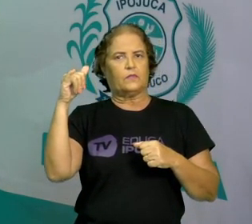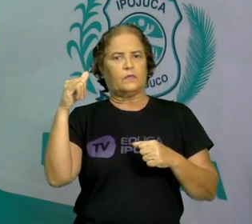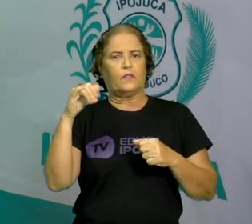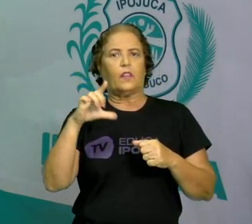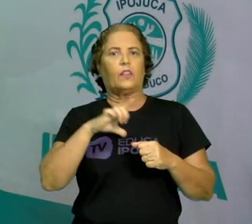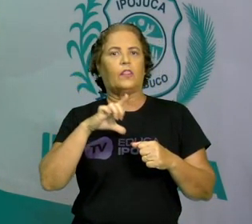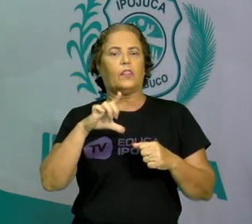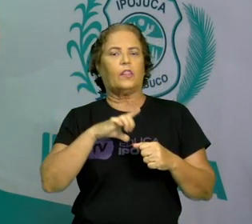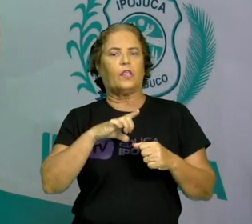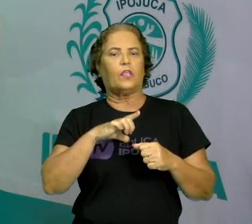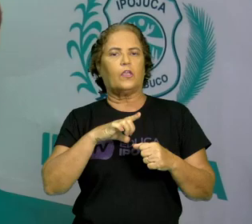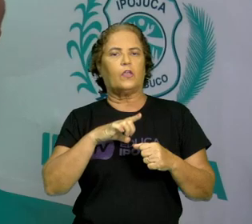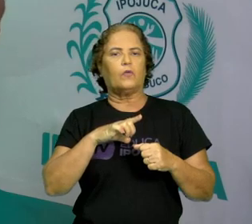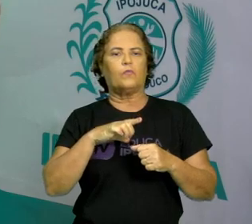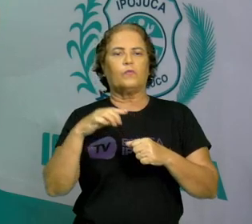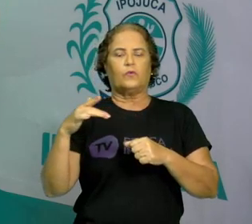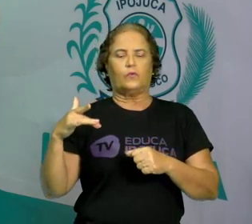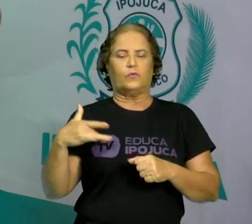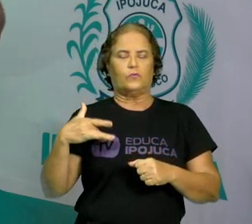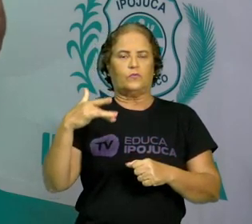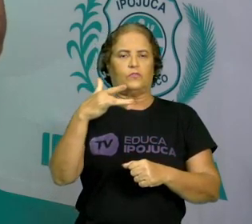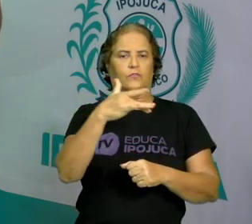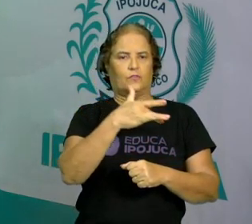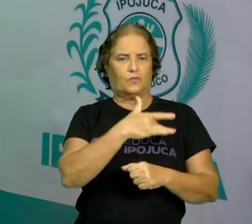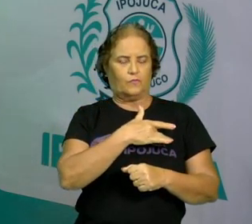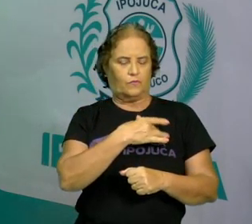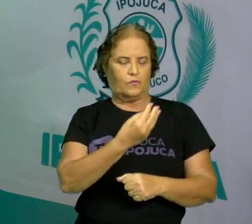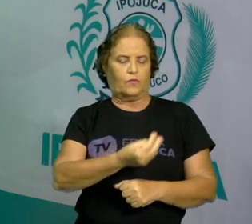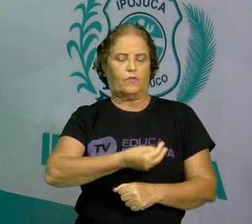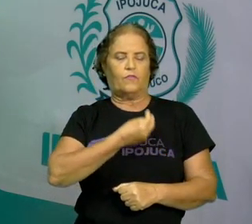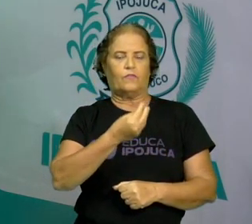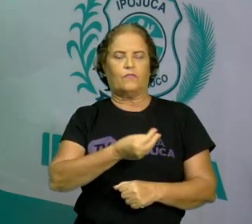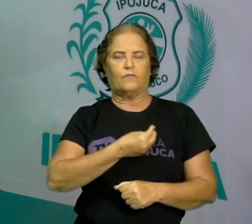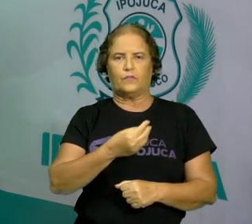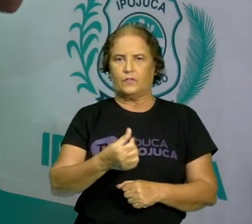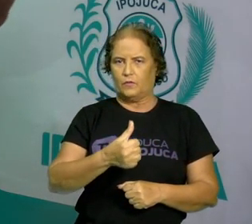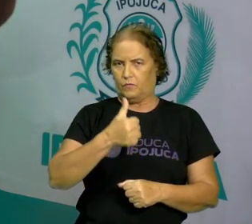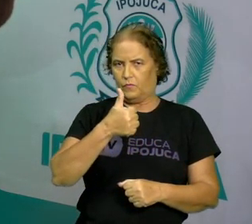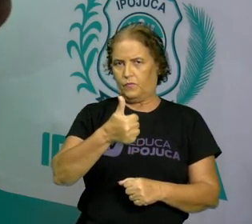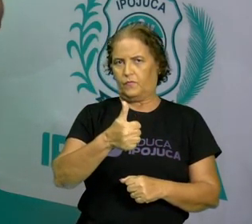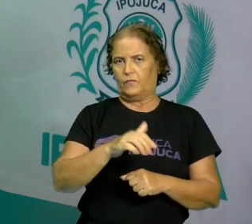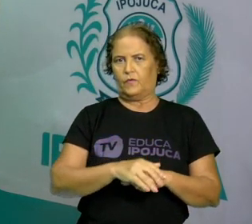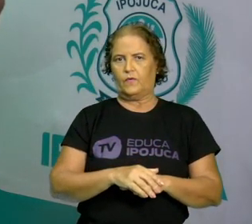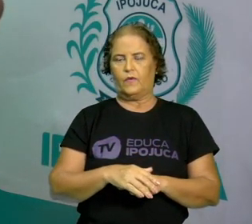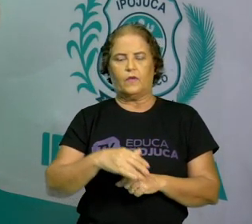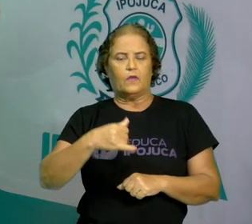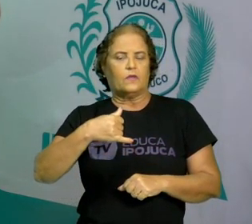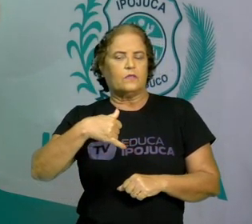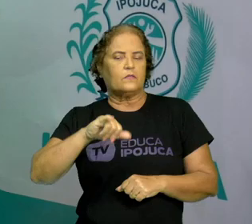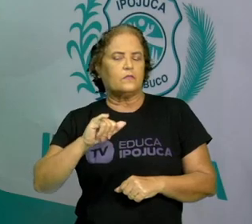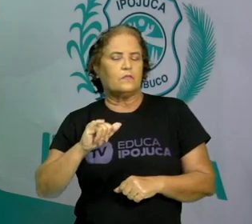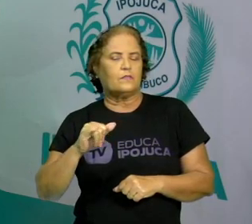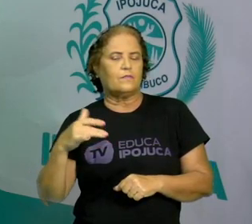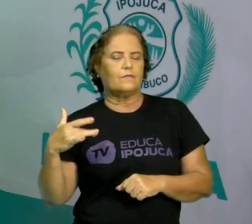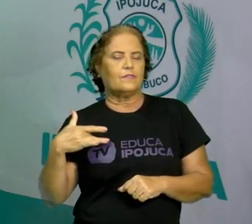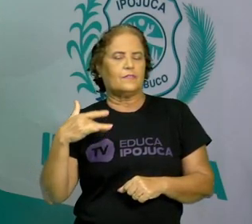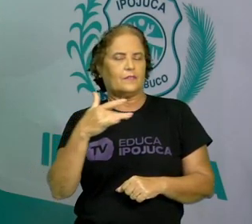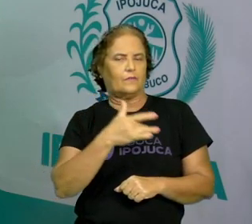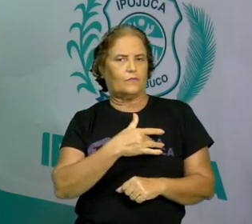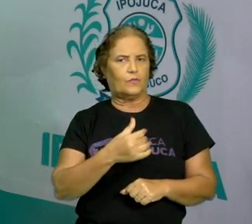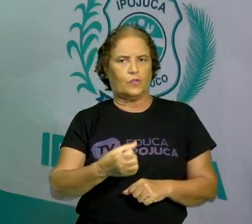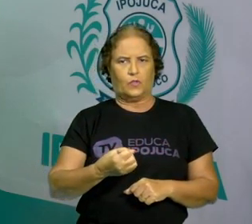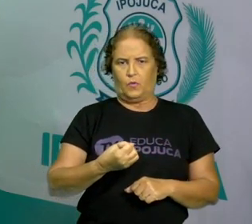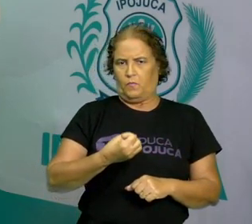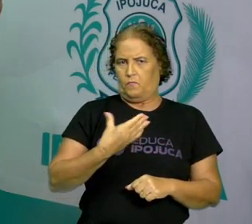de saúde e bem-estar. Se eu estou bem de saúde, então eu estou com bem-estar. Eu estou bem para caminhar,